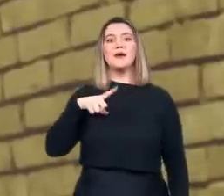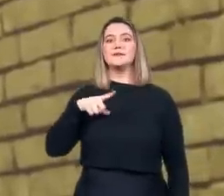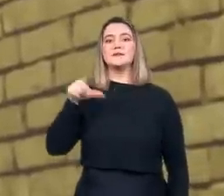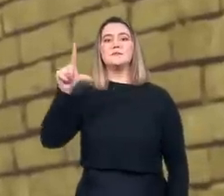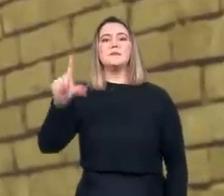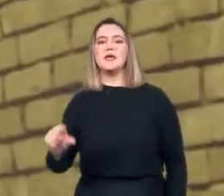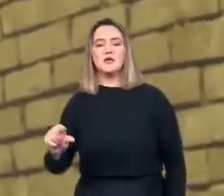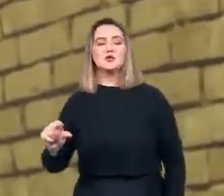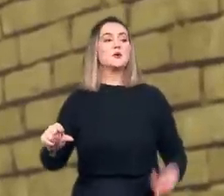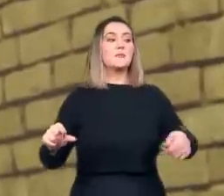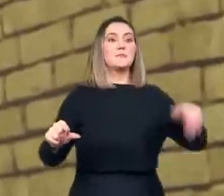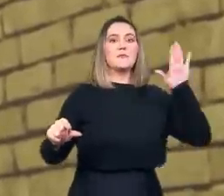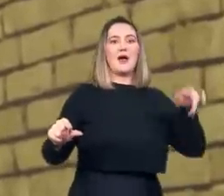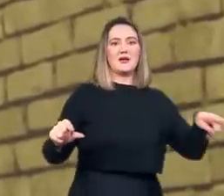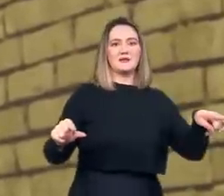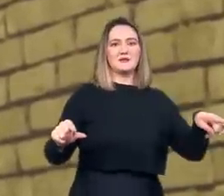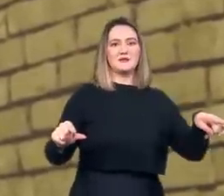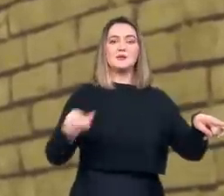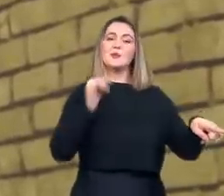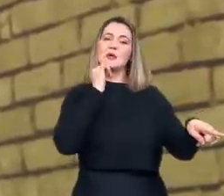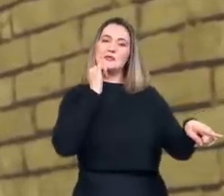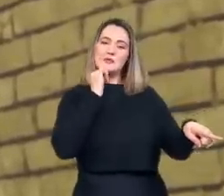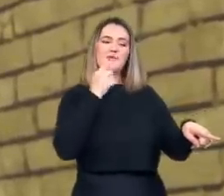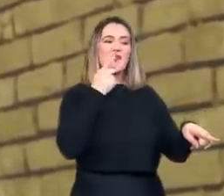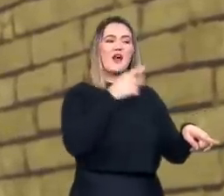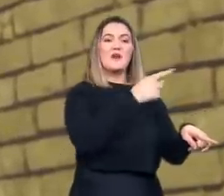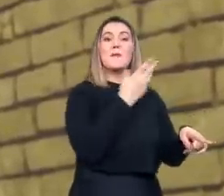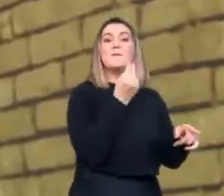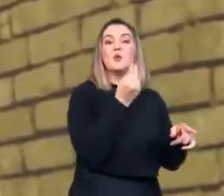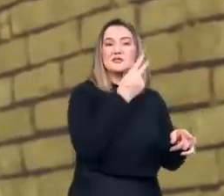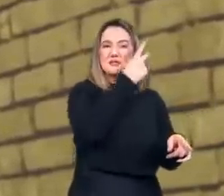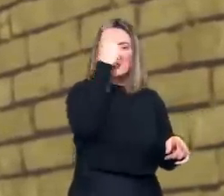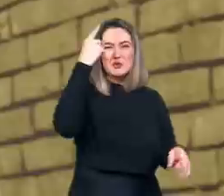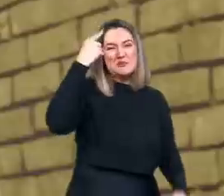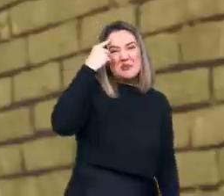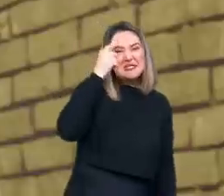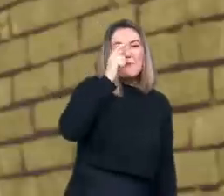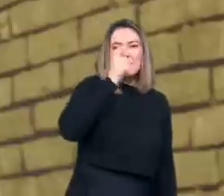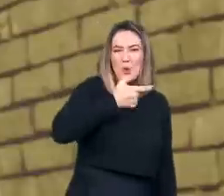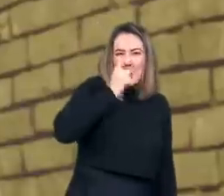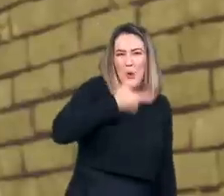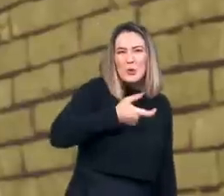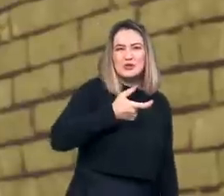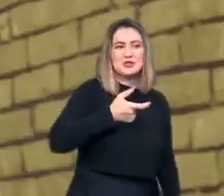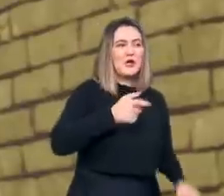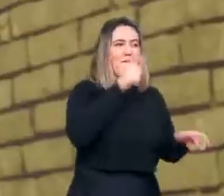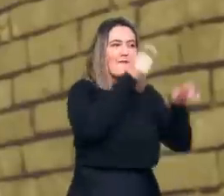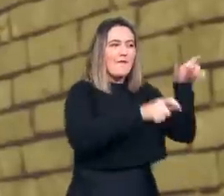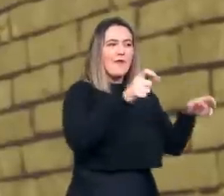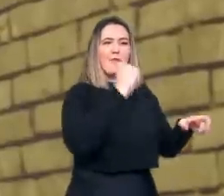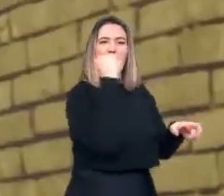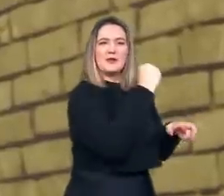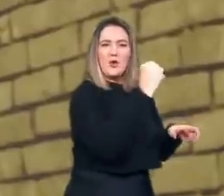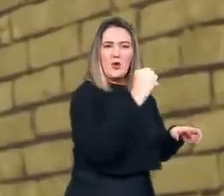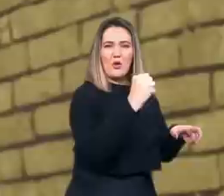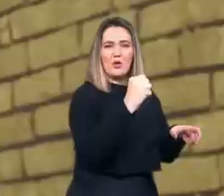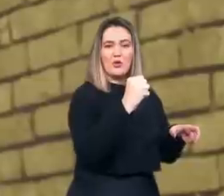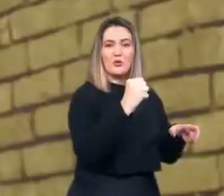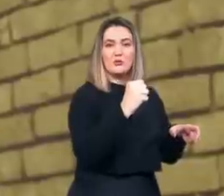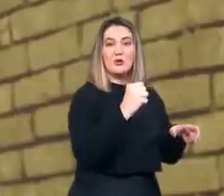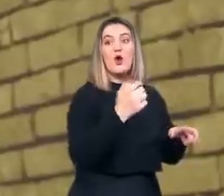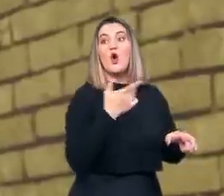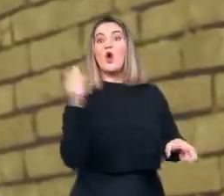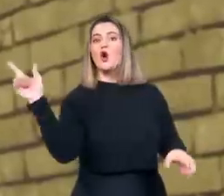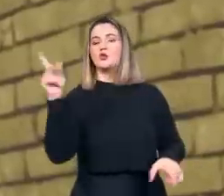que eram protestantes, as bruxas grandemente foram perseguidas, porém, os homossexuais não. Agora, na Itália,